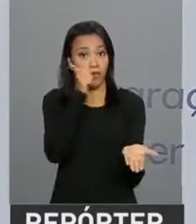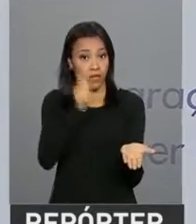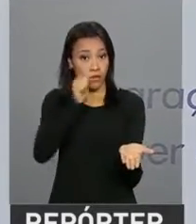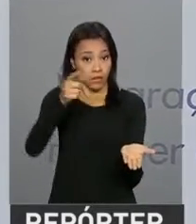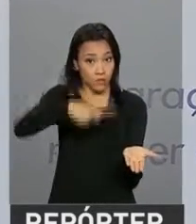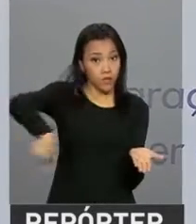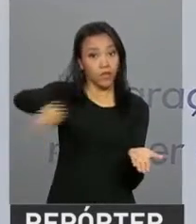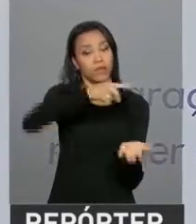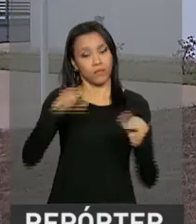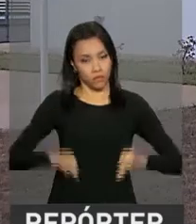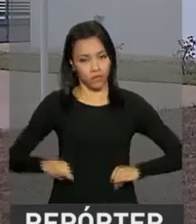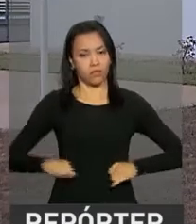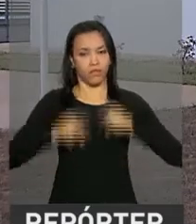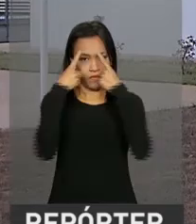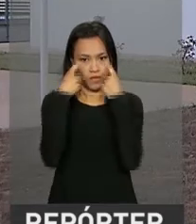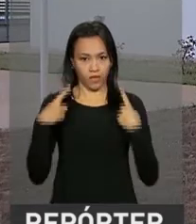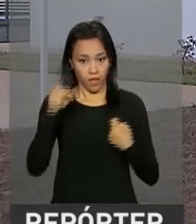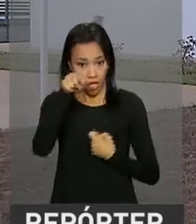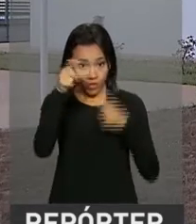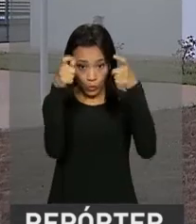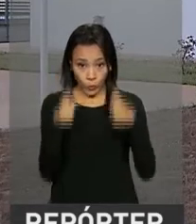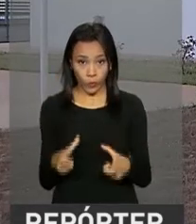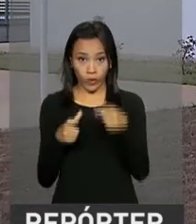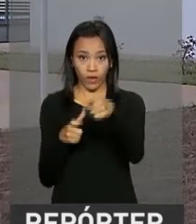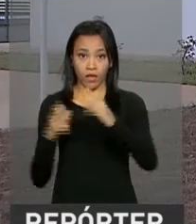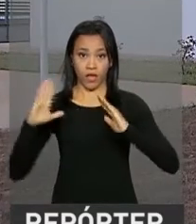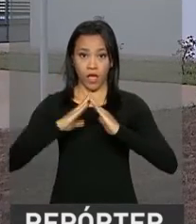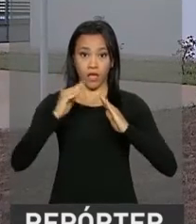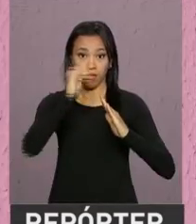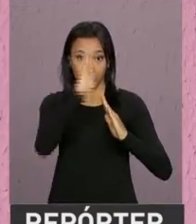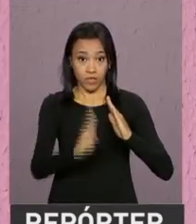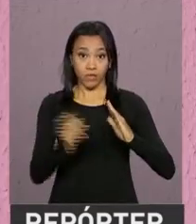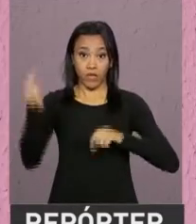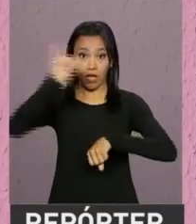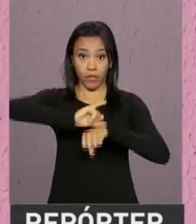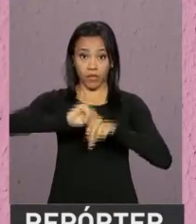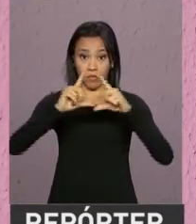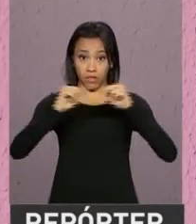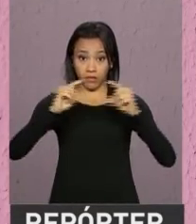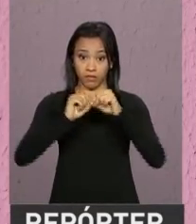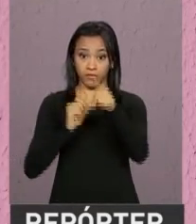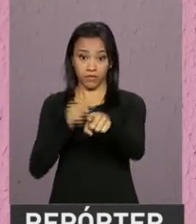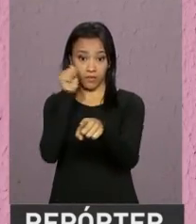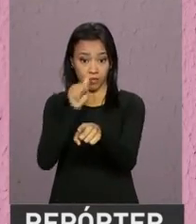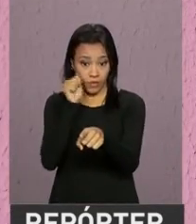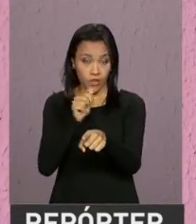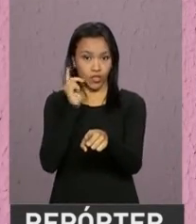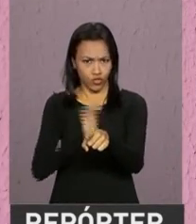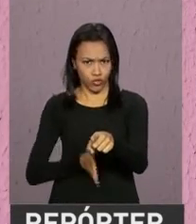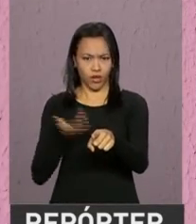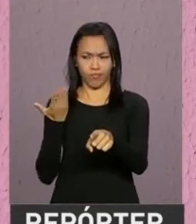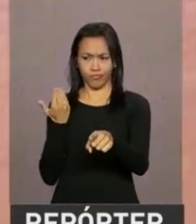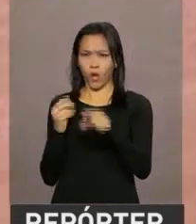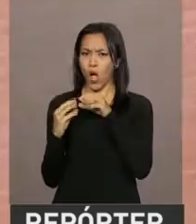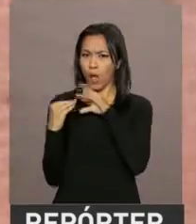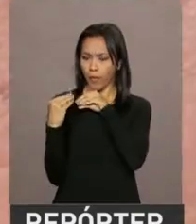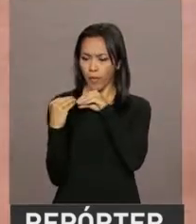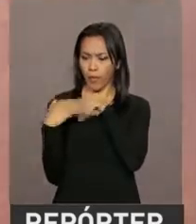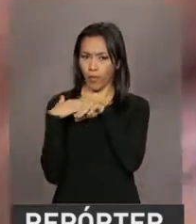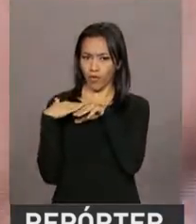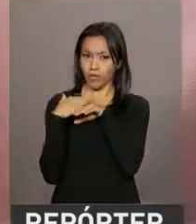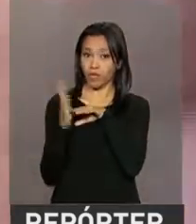mulher em situação de violência. E é na Casa da Mulher Brasileira, da capital do país, que a dona de casa, com quem conversamos no início da